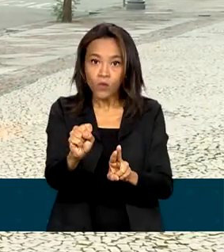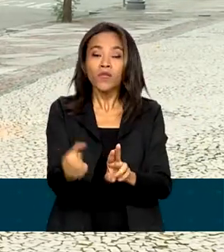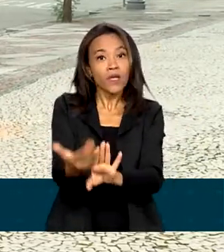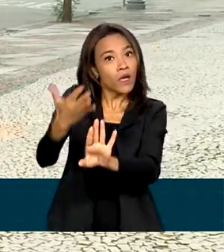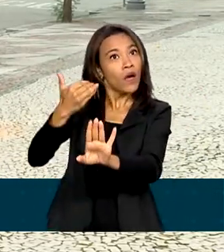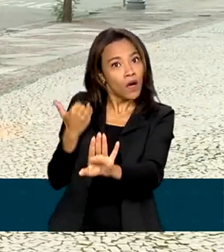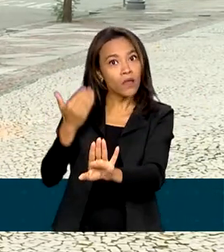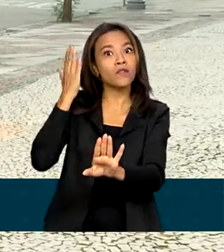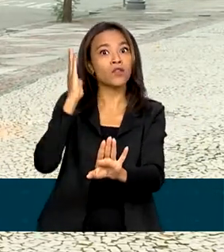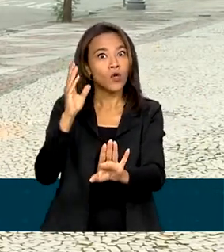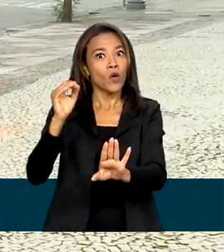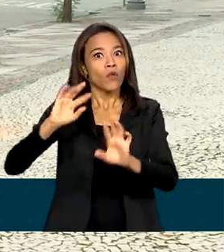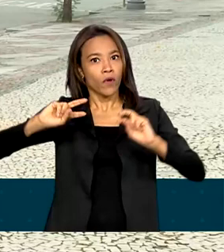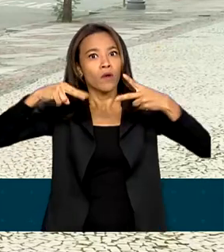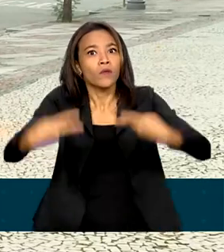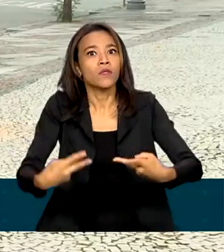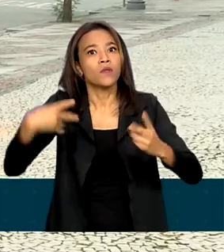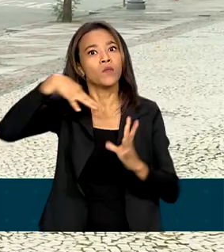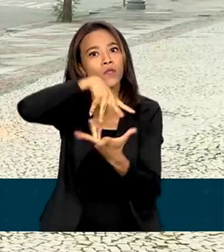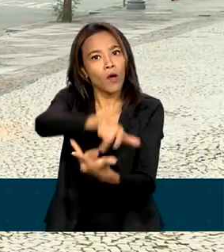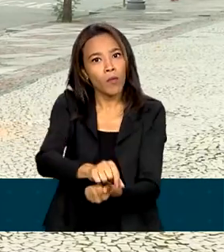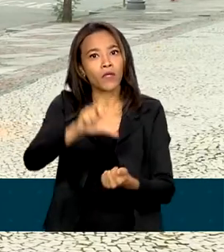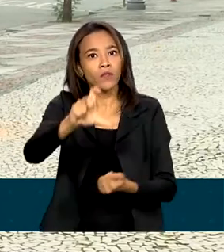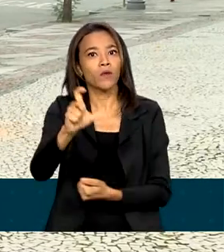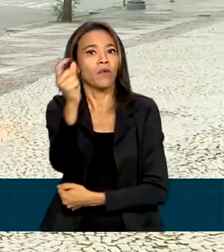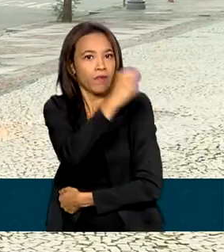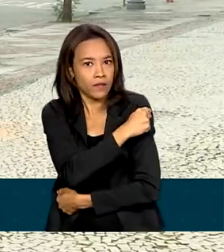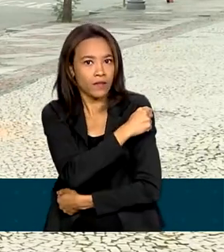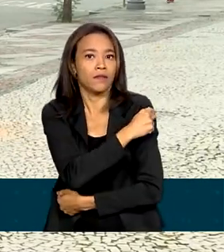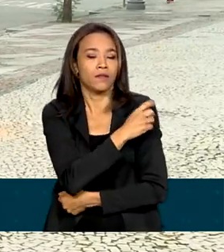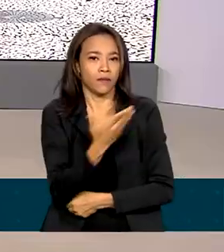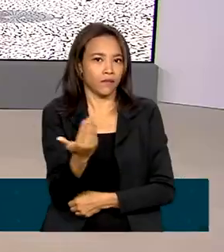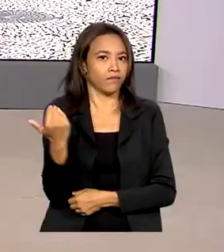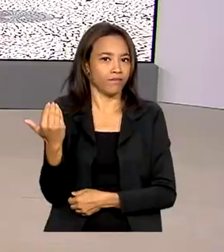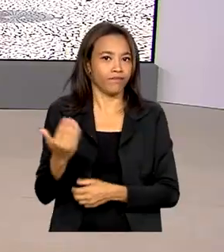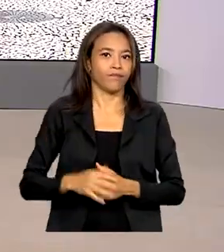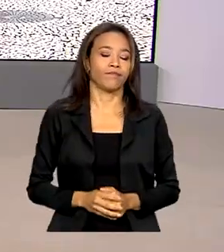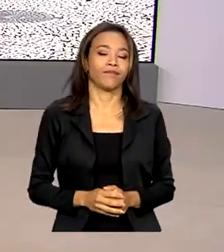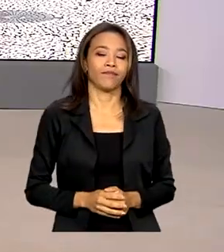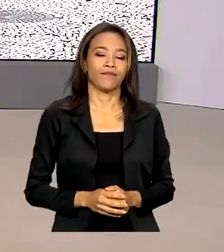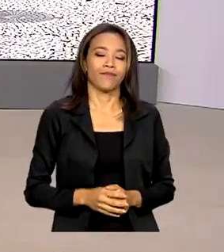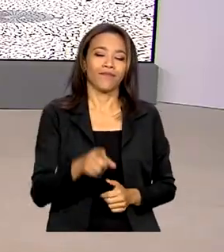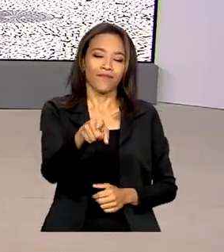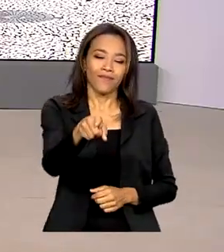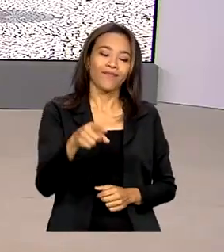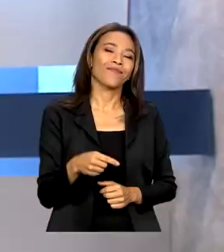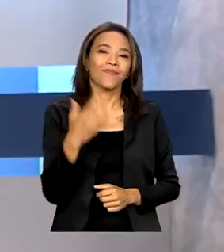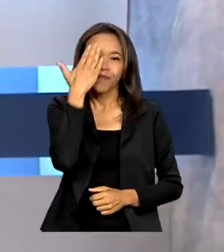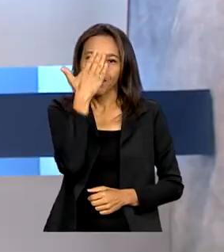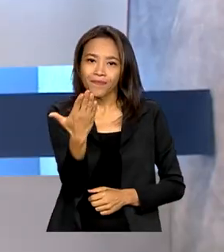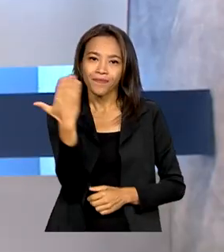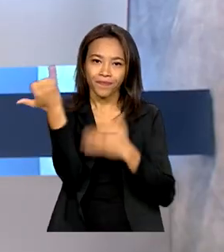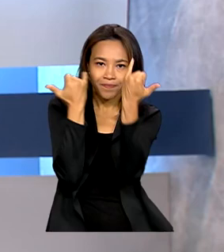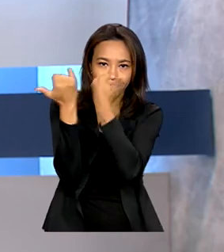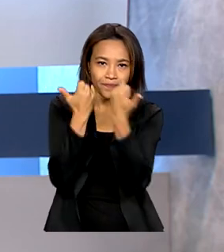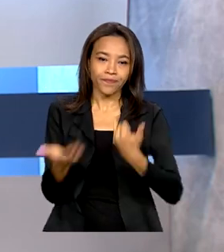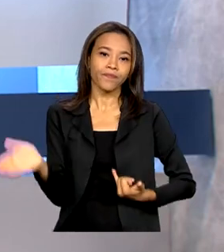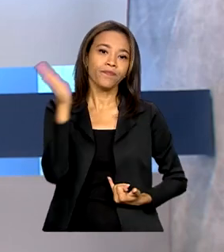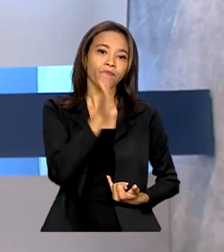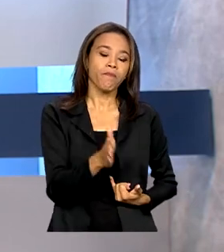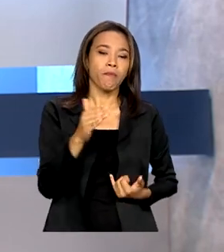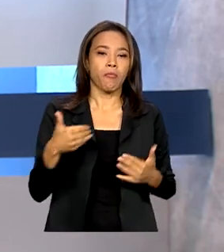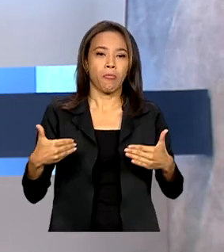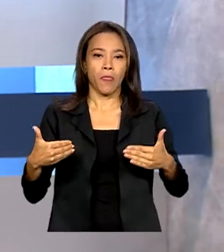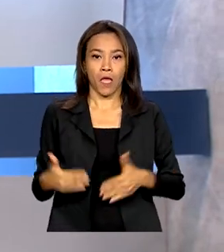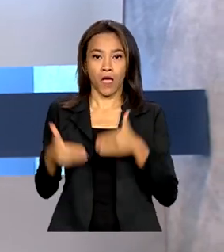foi reconhecido mundialmente. Eu volto com você, Natália. Obrigada, Tiago, pelas informações. E o Ministério